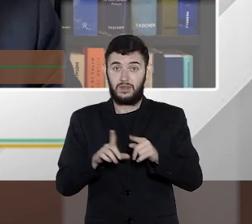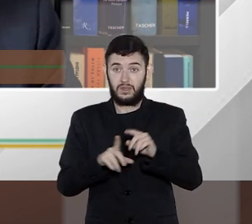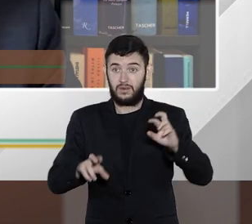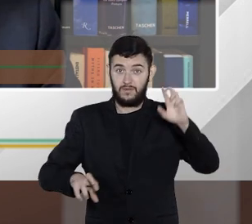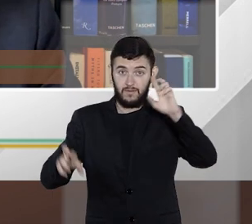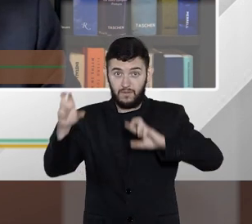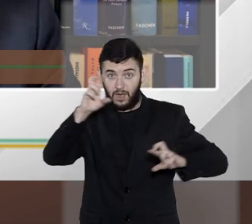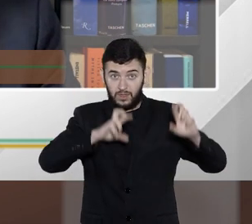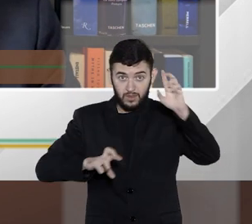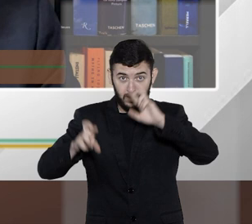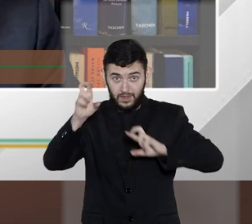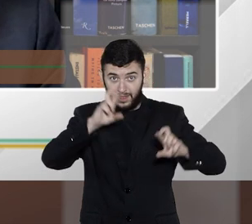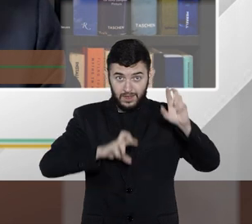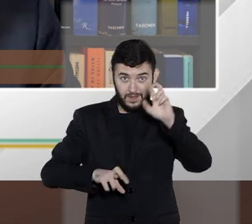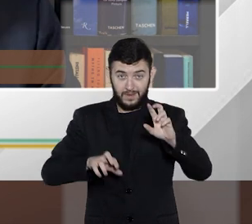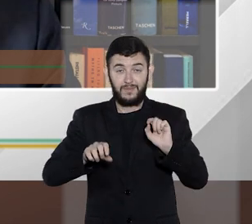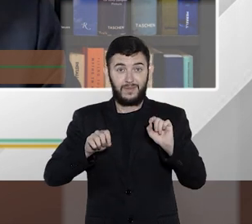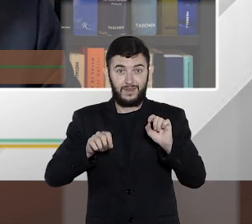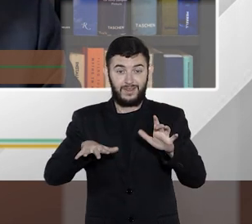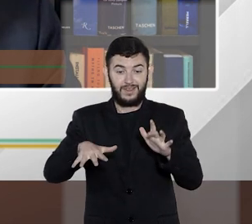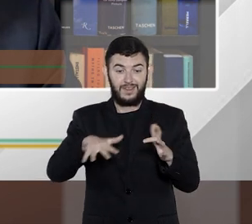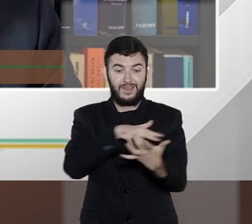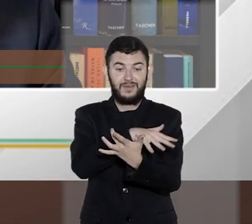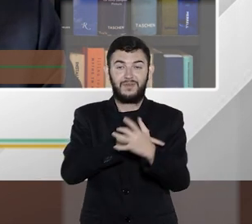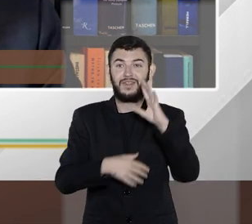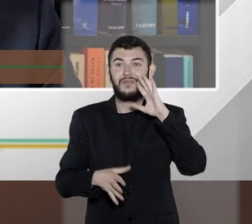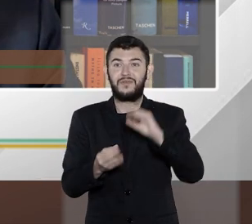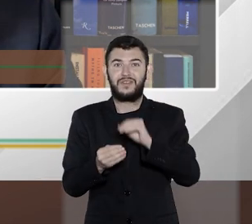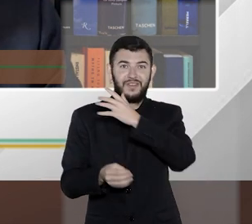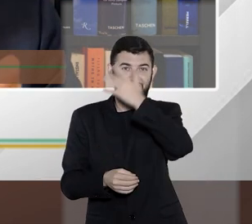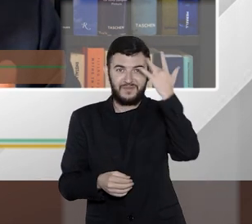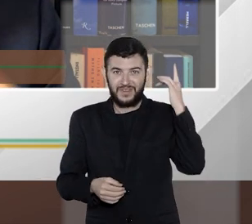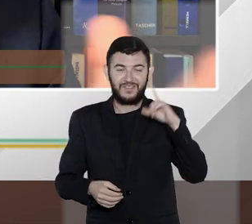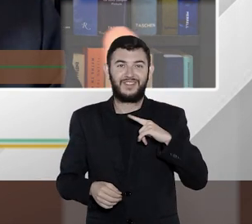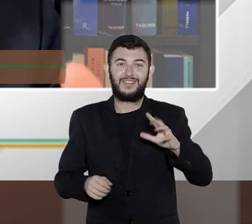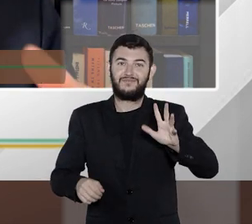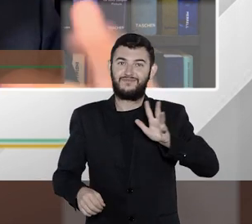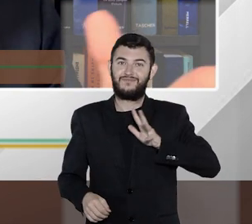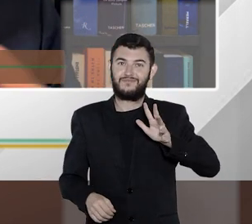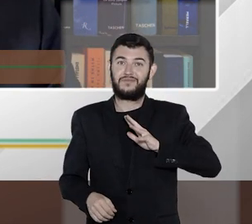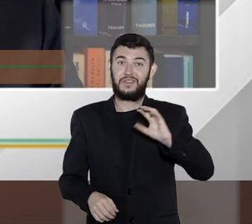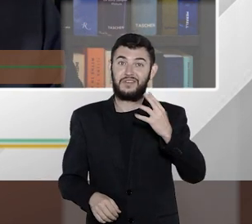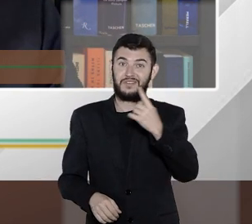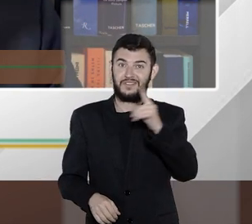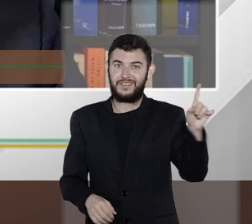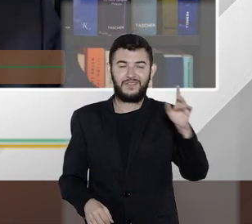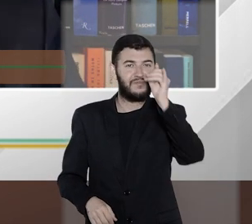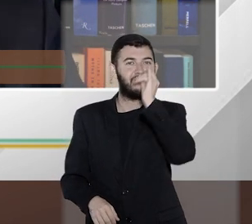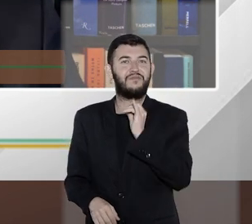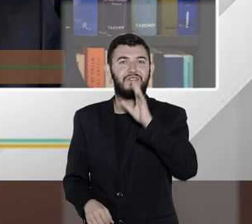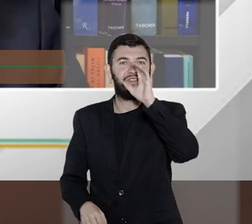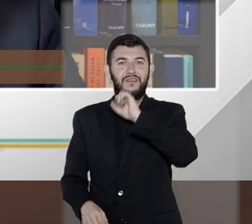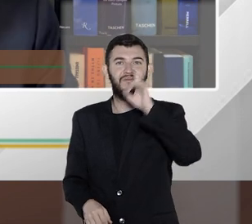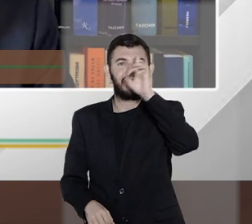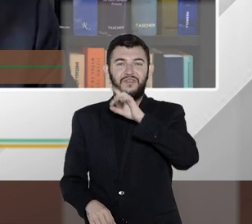de redes sociais para ver sinais exteriores de riqueza então assim não dá para por exemplo no final de semana estar postando lá a